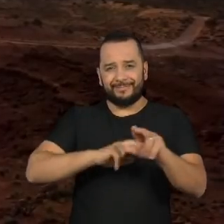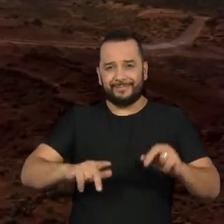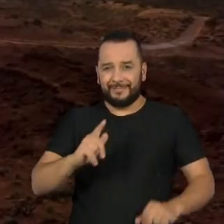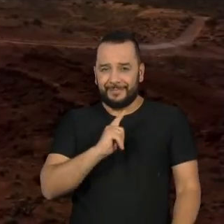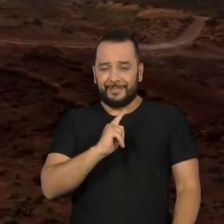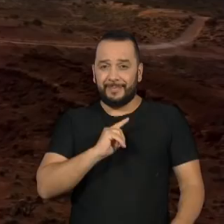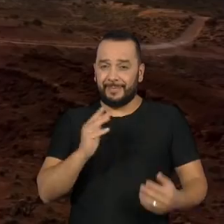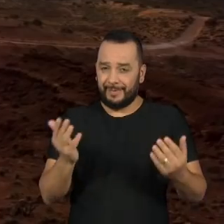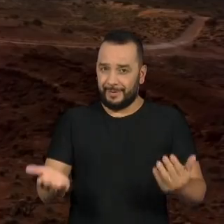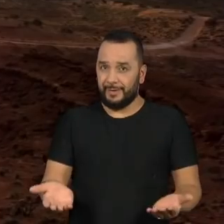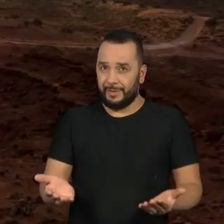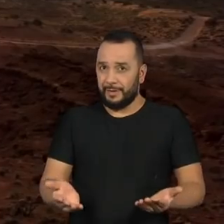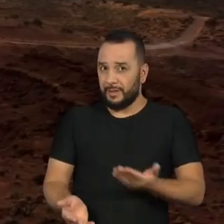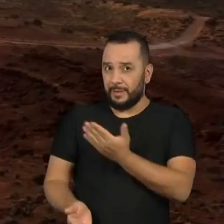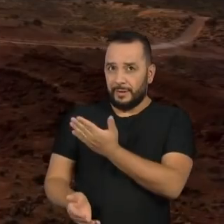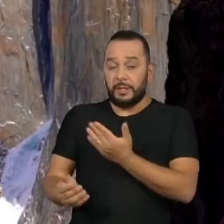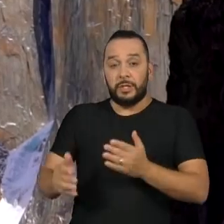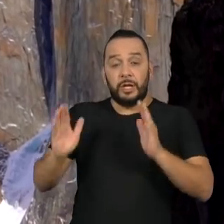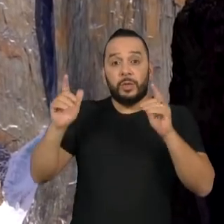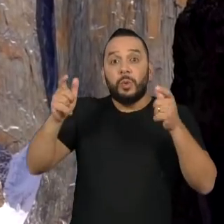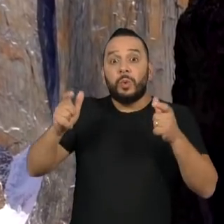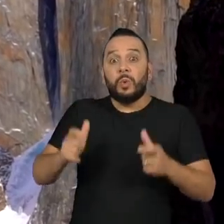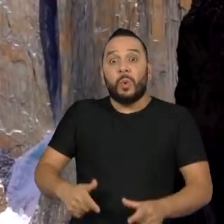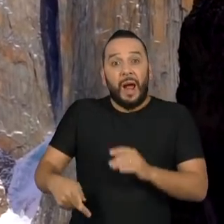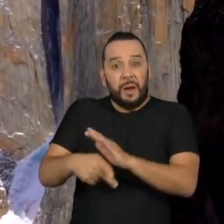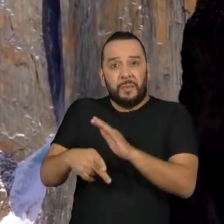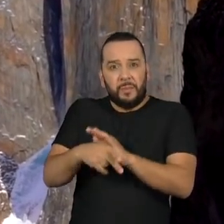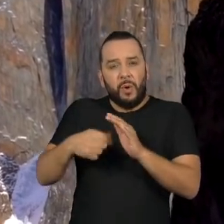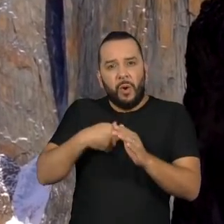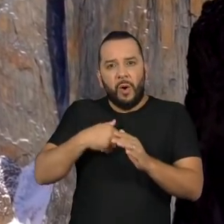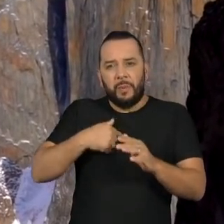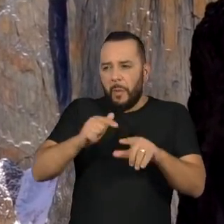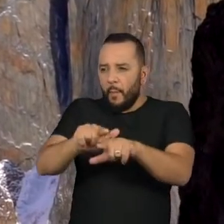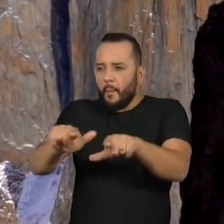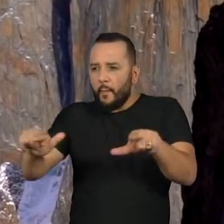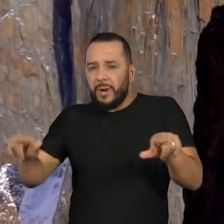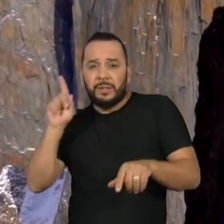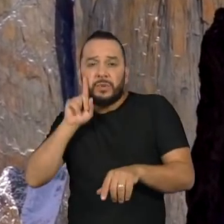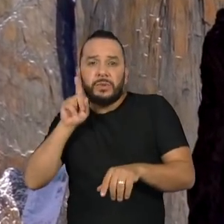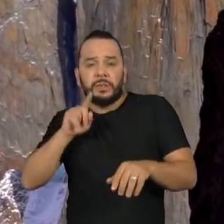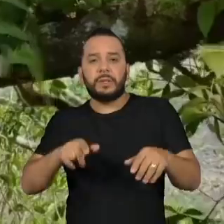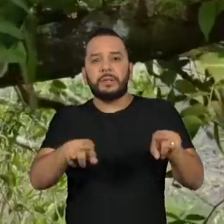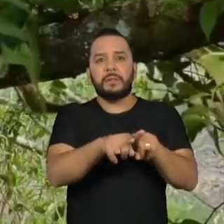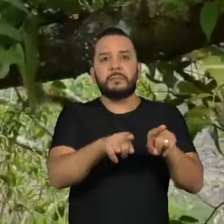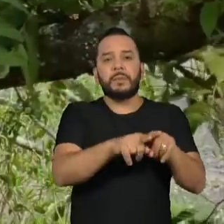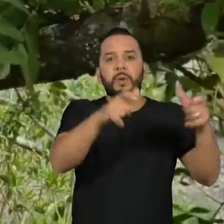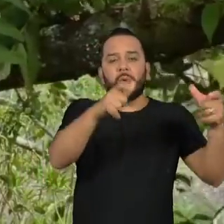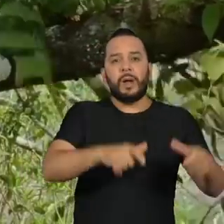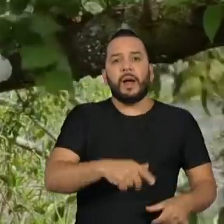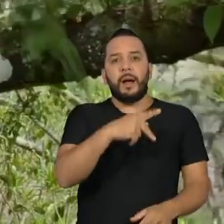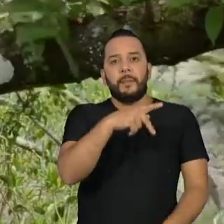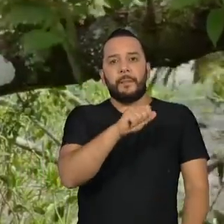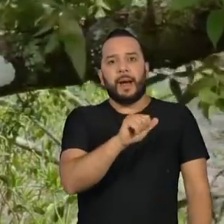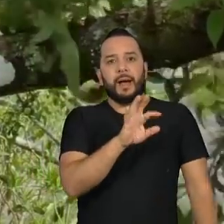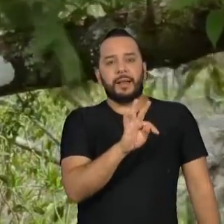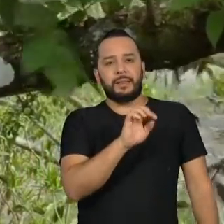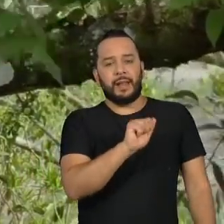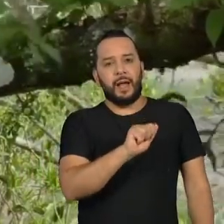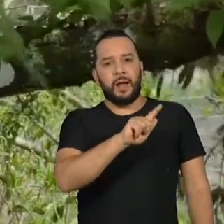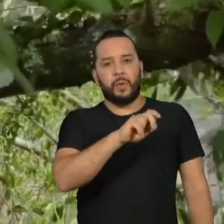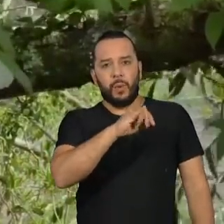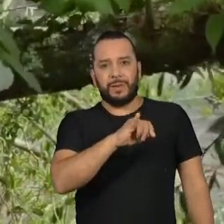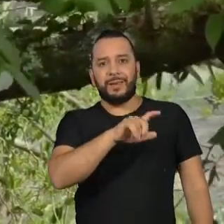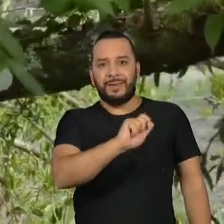Dos desertos americanos à gelada Patagônia, tudo já foi lar para a onça parda, que como toda